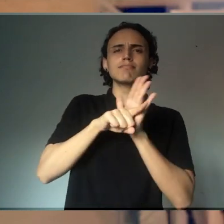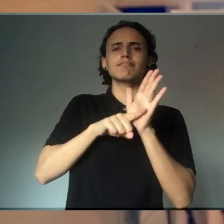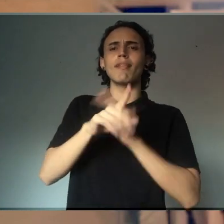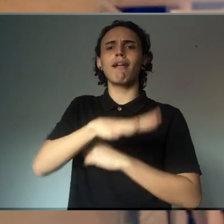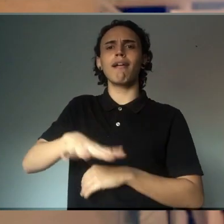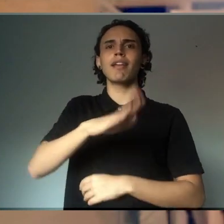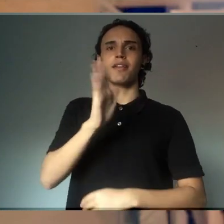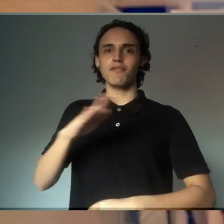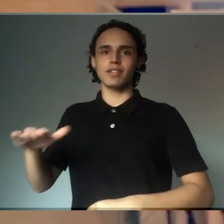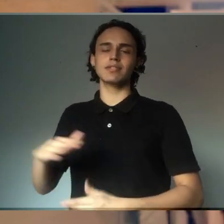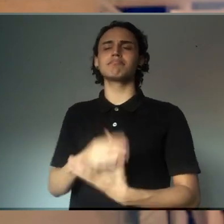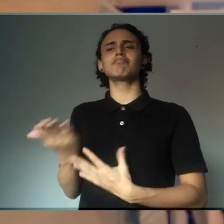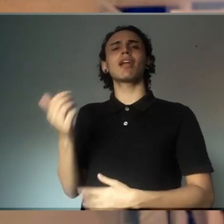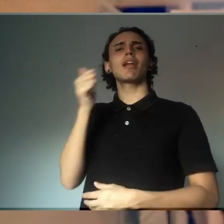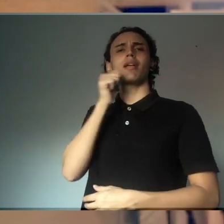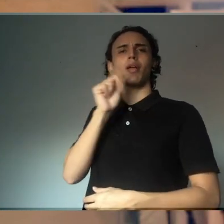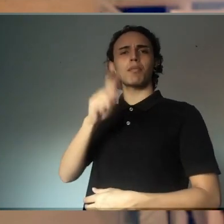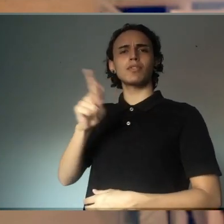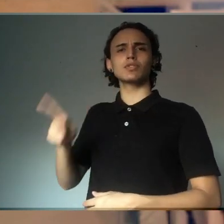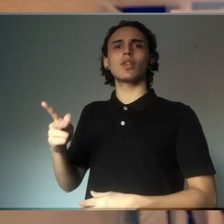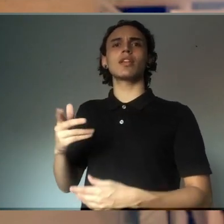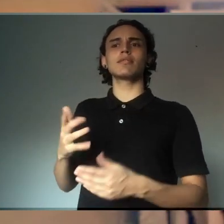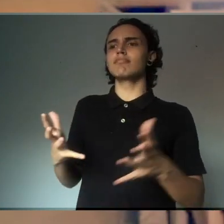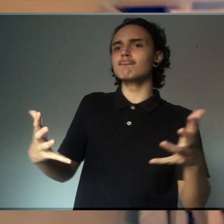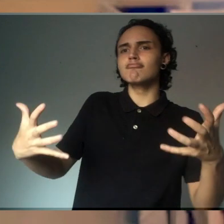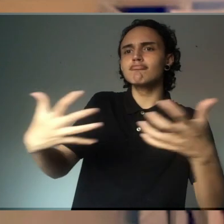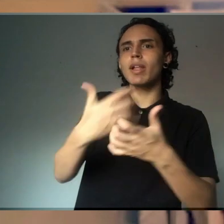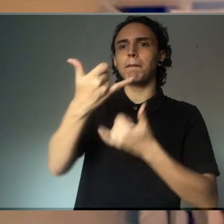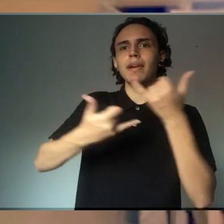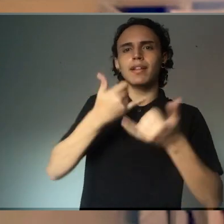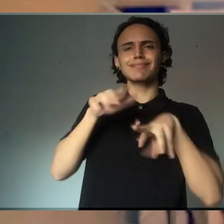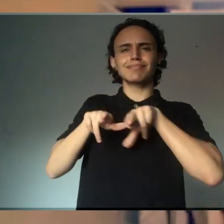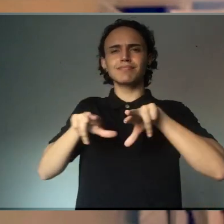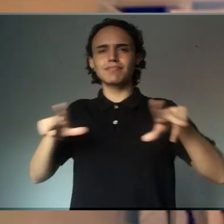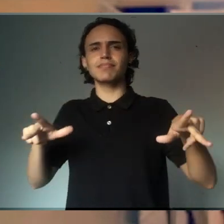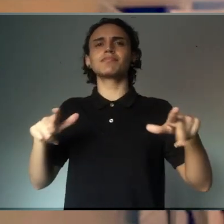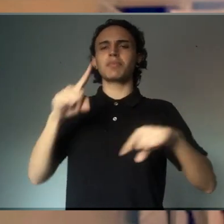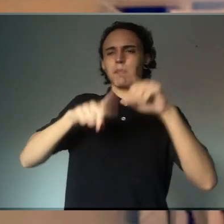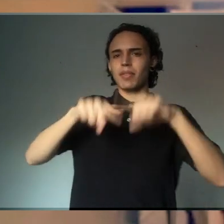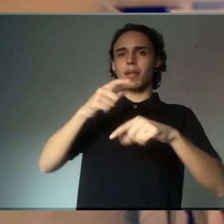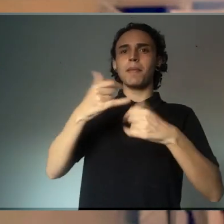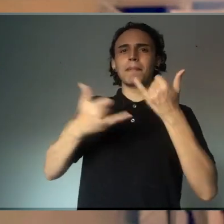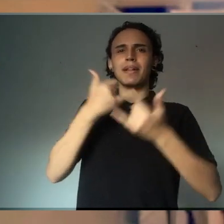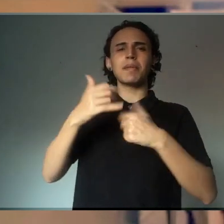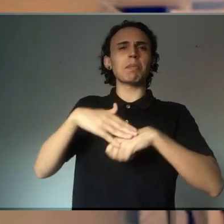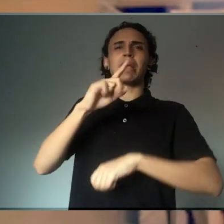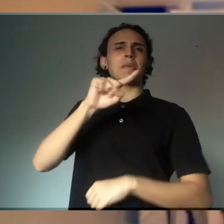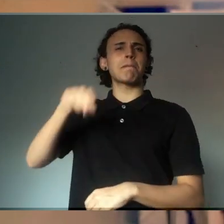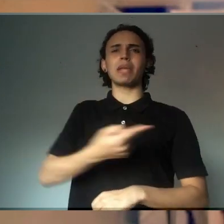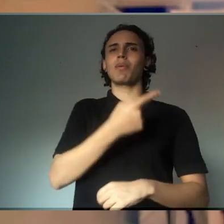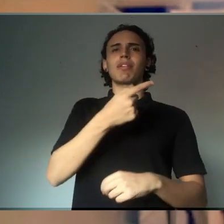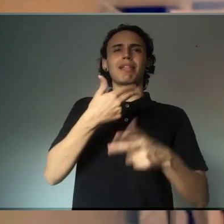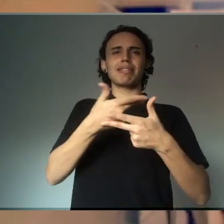área da infância. Então, ela começou a juntar um acervo de brinquedos e de brincadeiras. Mas, principalmente, os brinquedos são mais de mil e poucas